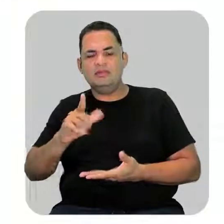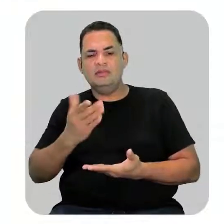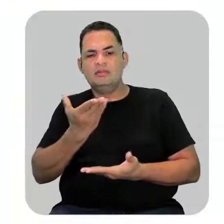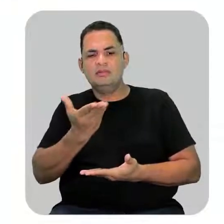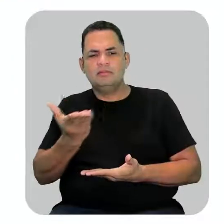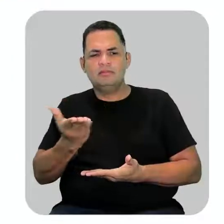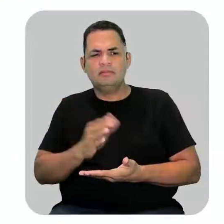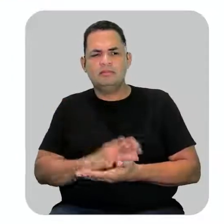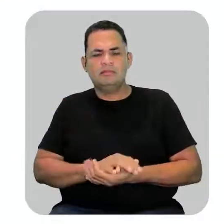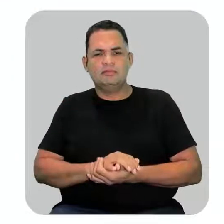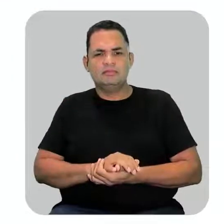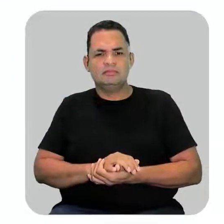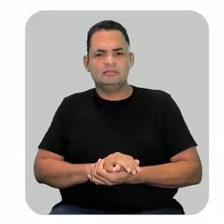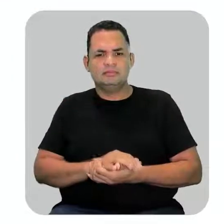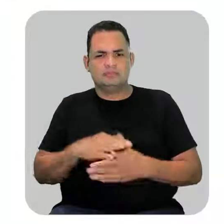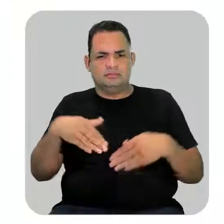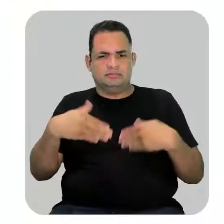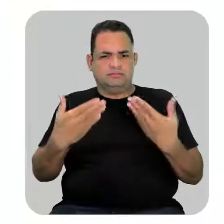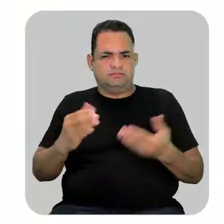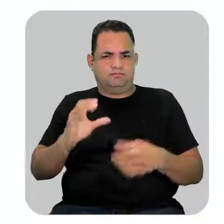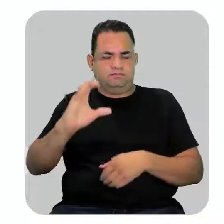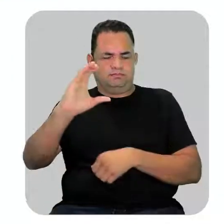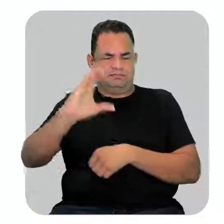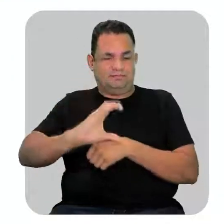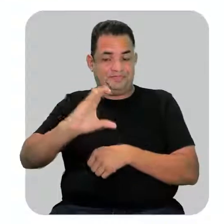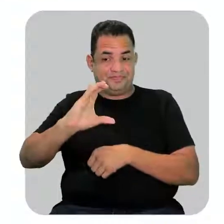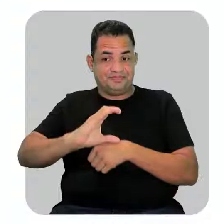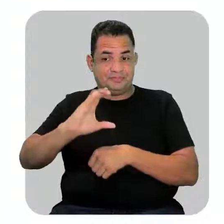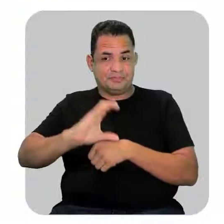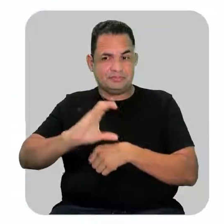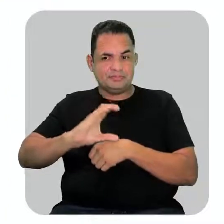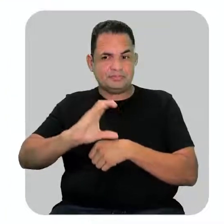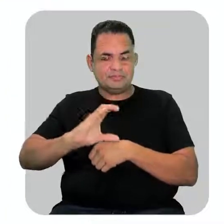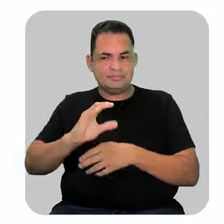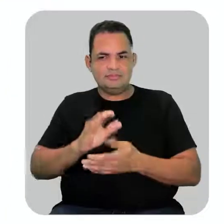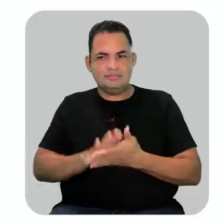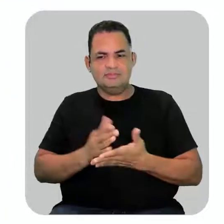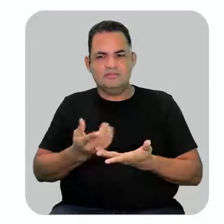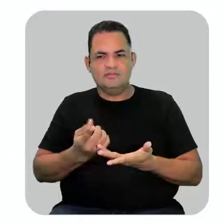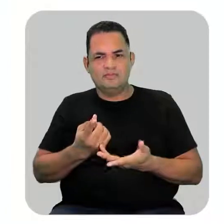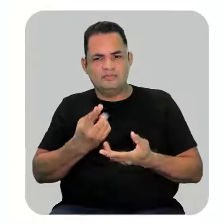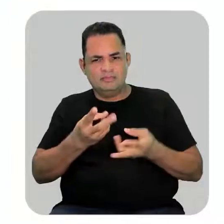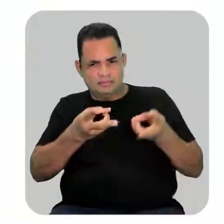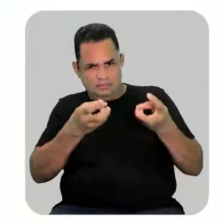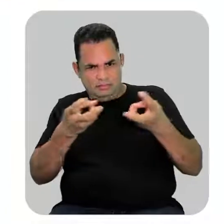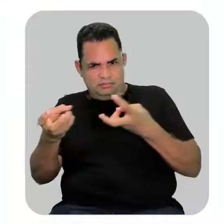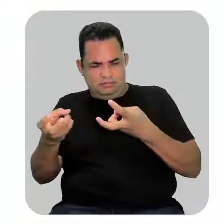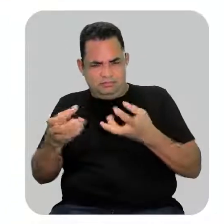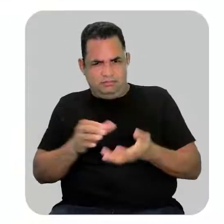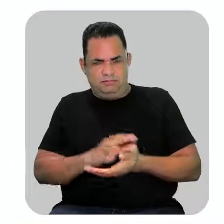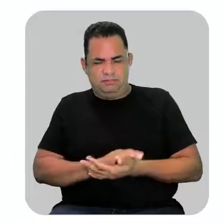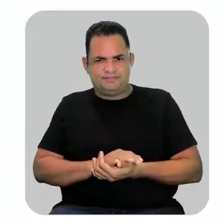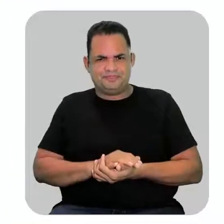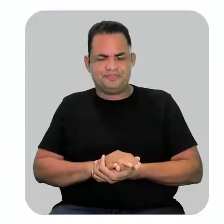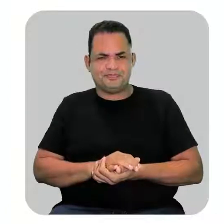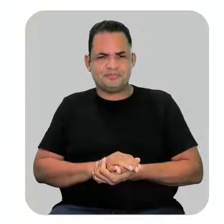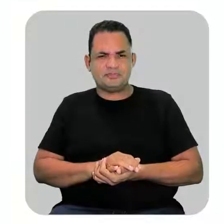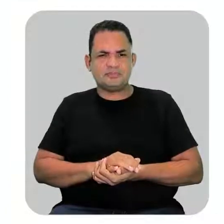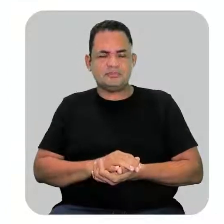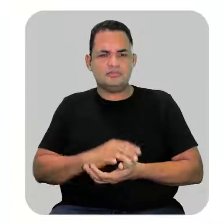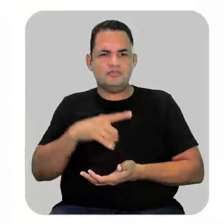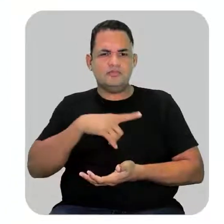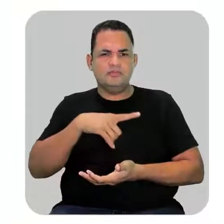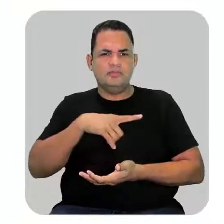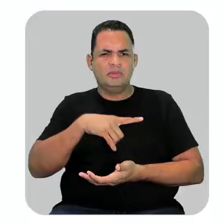metil aqui. Então, em qual carbono eles estão ligados? Observem aqui, que no carbono 2 eu tenho